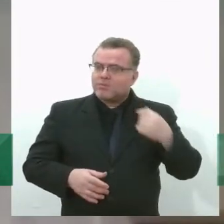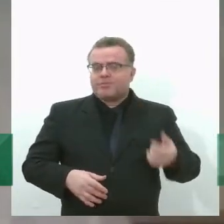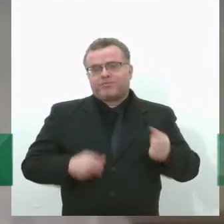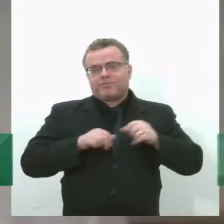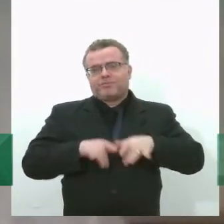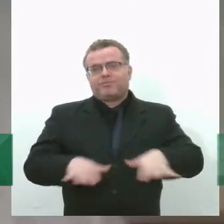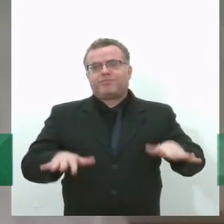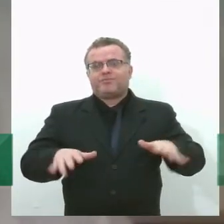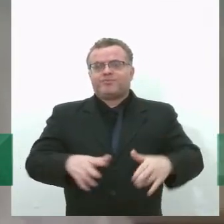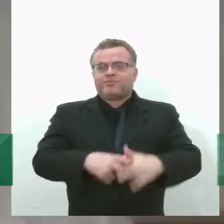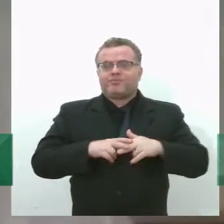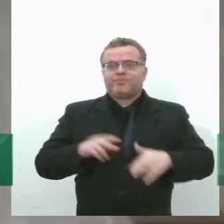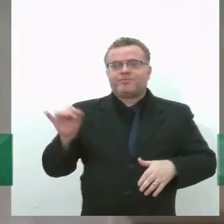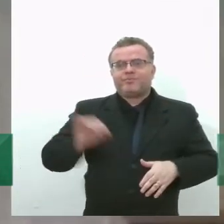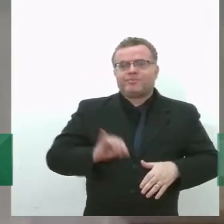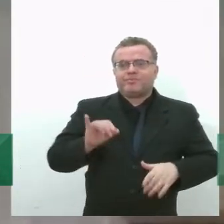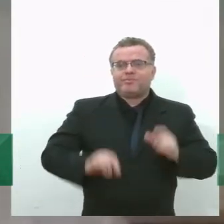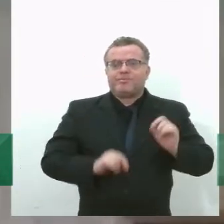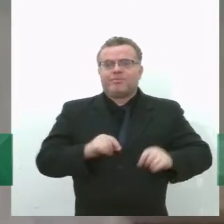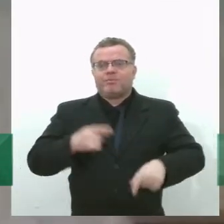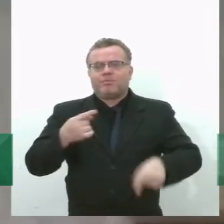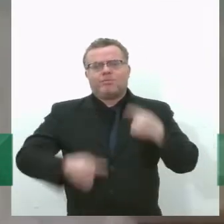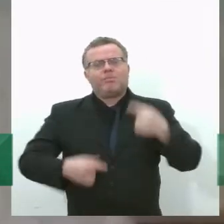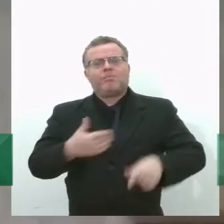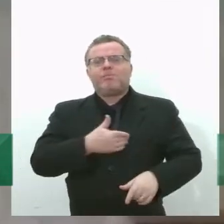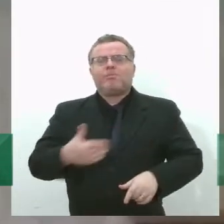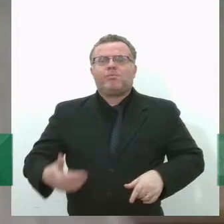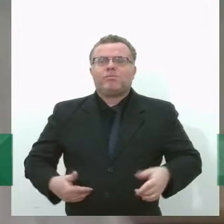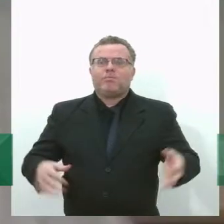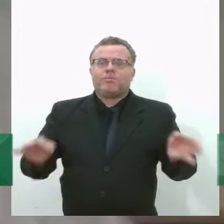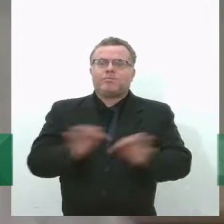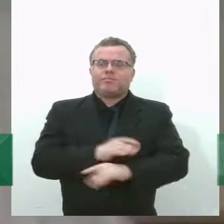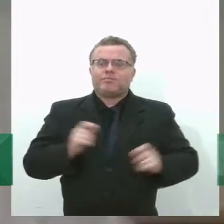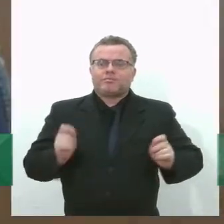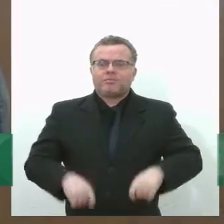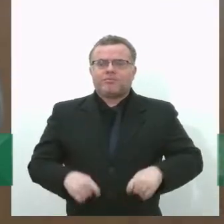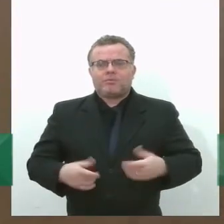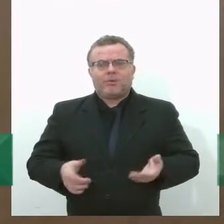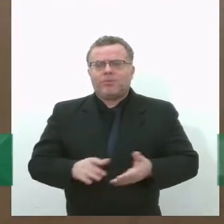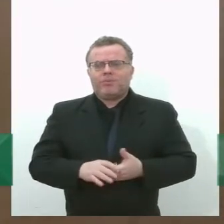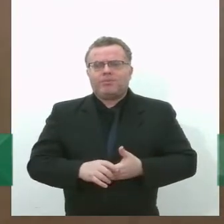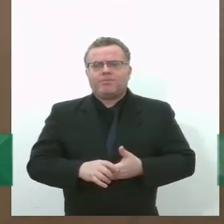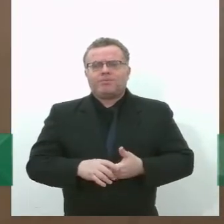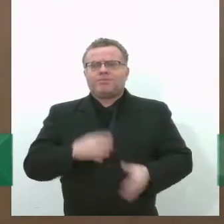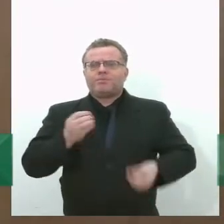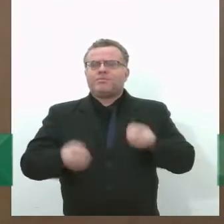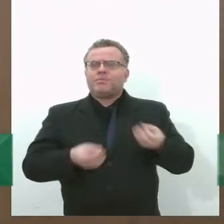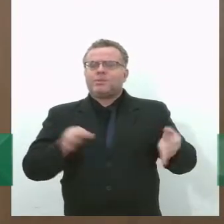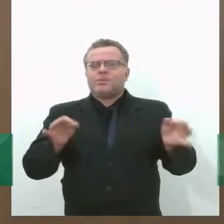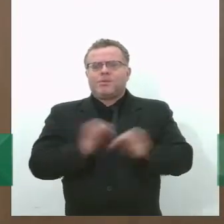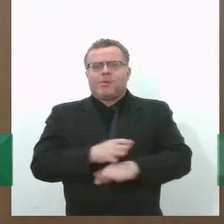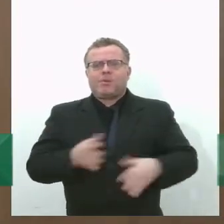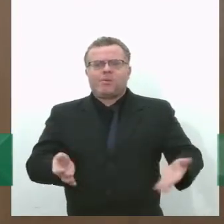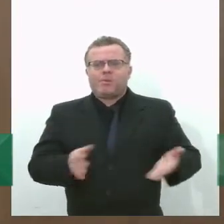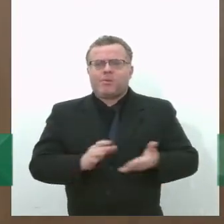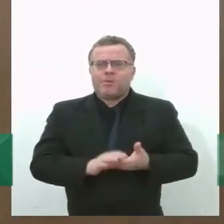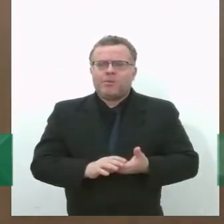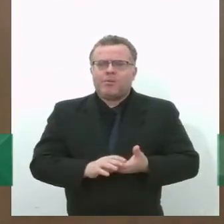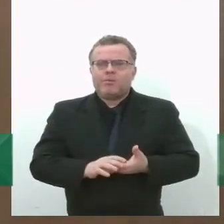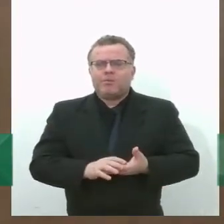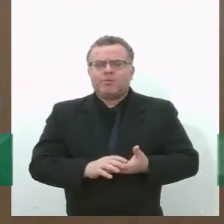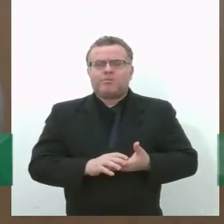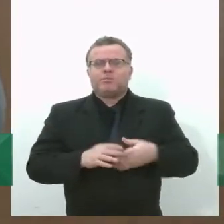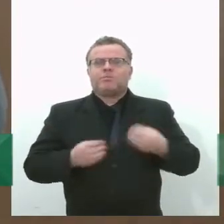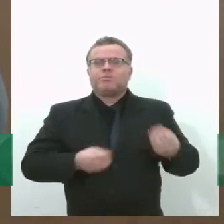importante que as políticas públicas orientem isso. Gilberto, qual a sua avaliação sobre isso, né? E lembrando aí que o